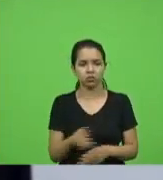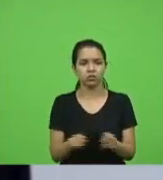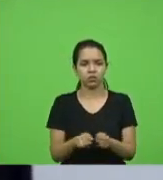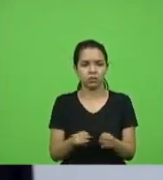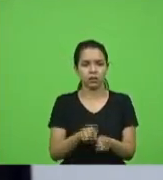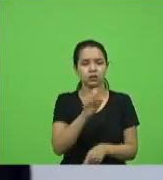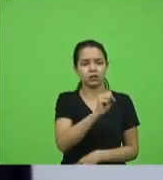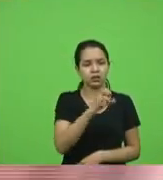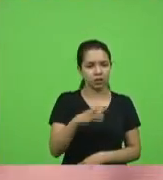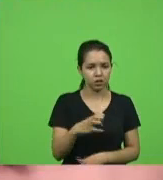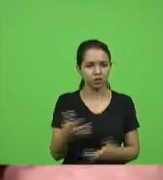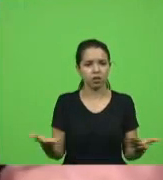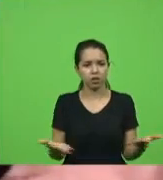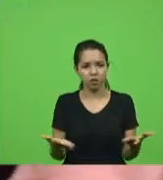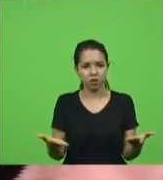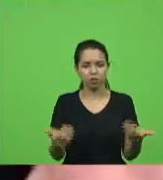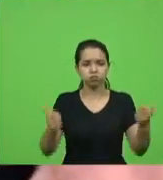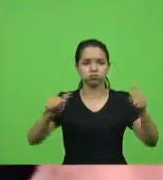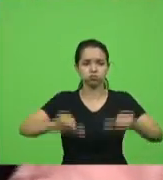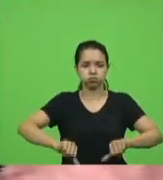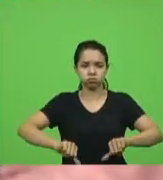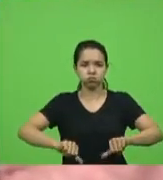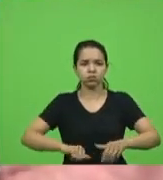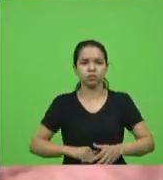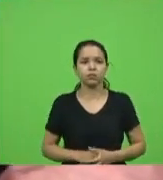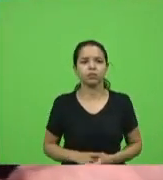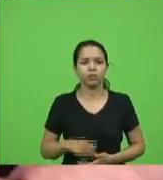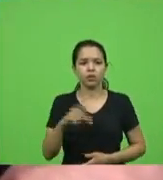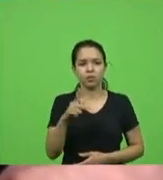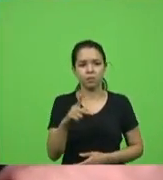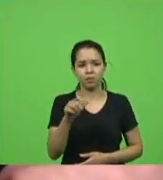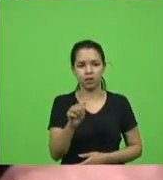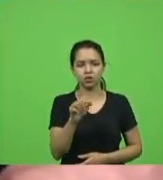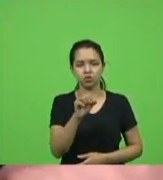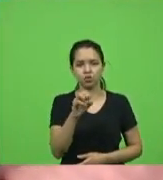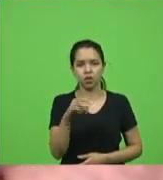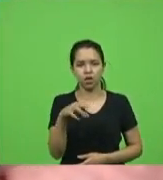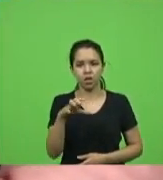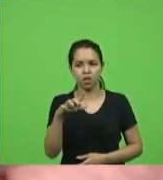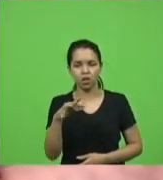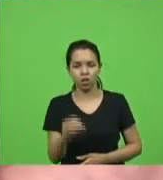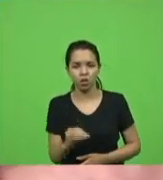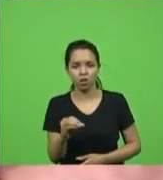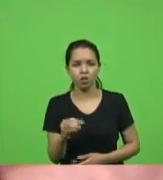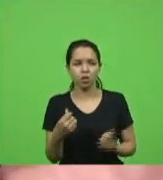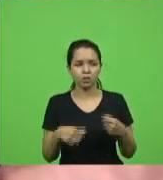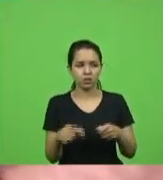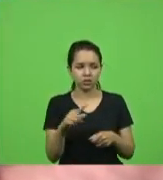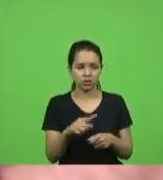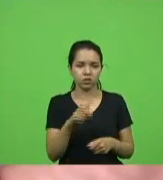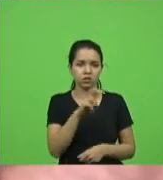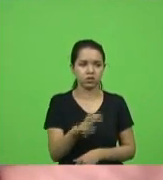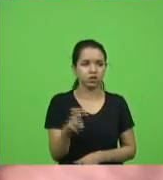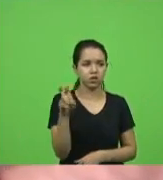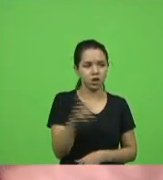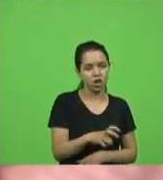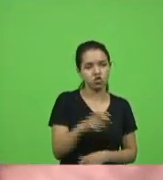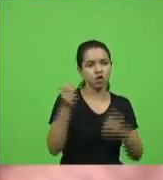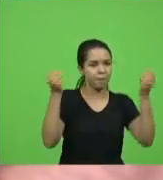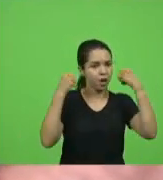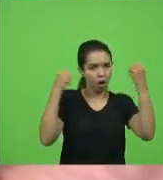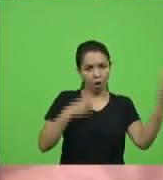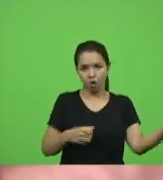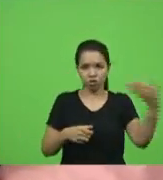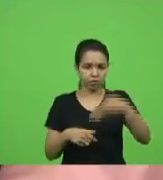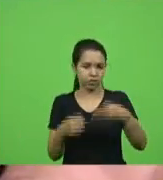está enfrentando Pazuello vim passear ele não precisa vir em Chapecó ele sabe como é que está a